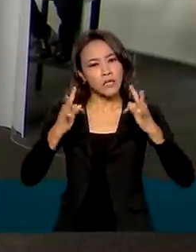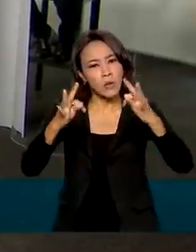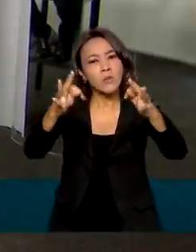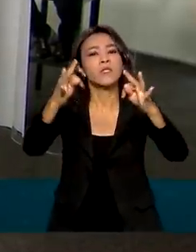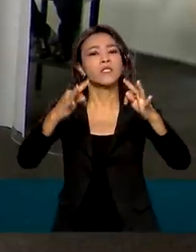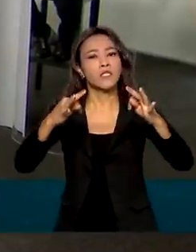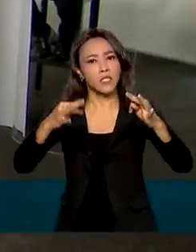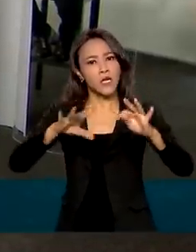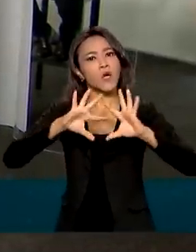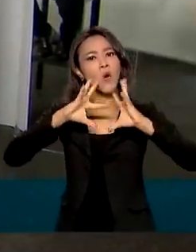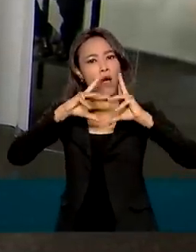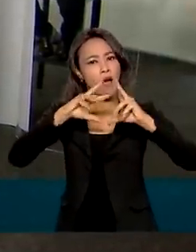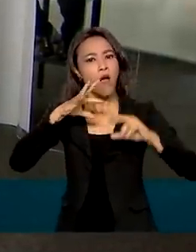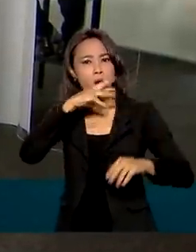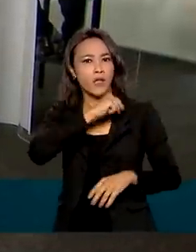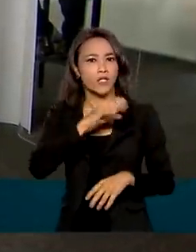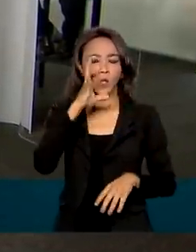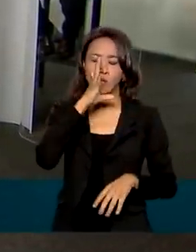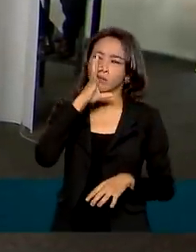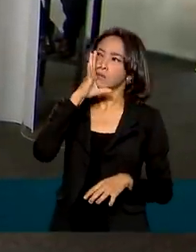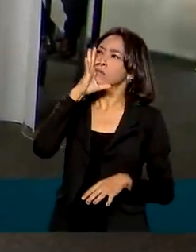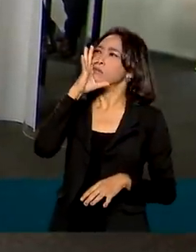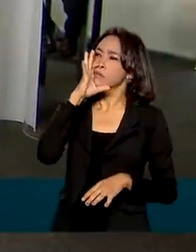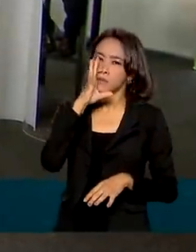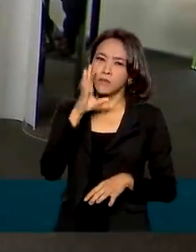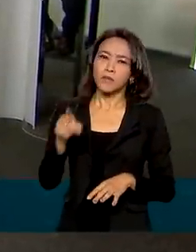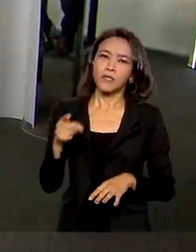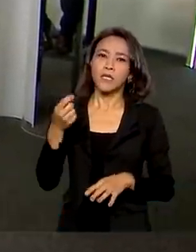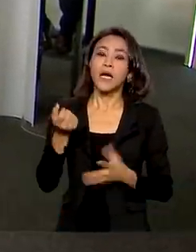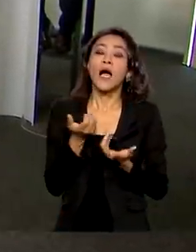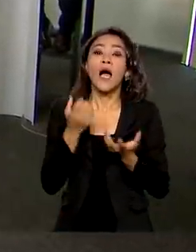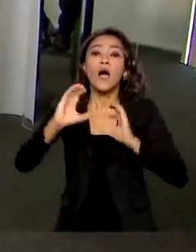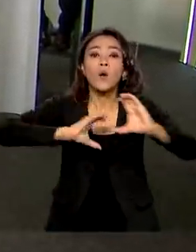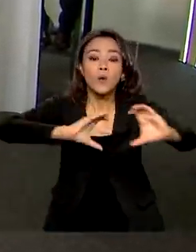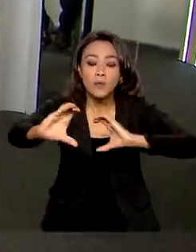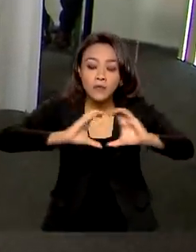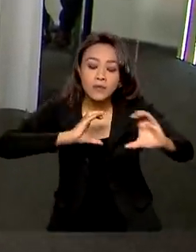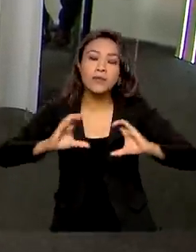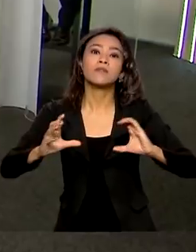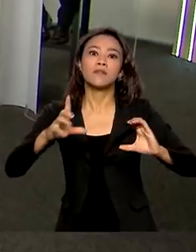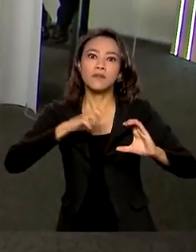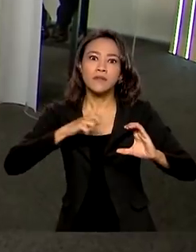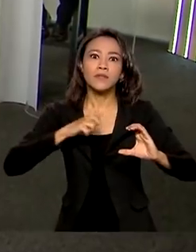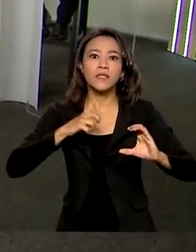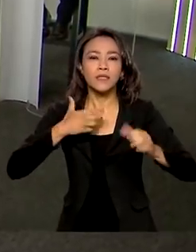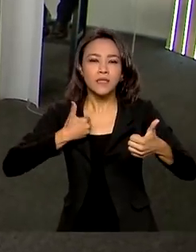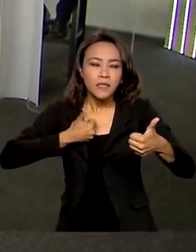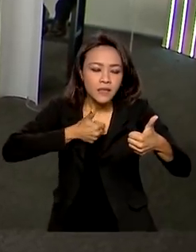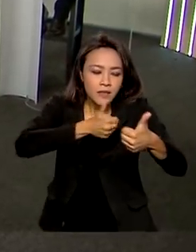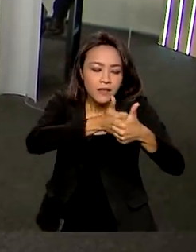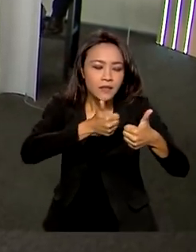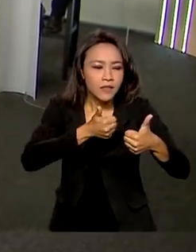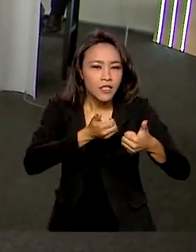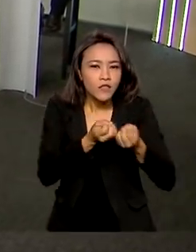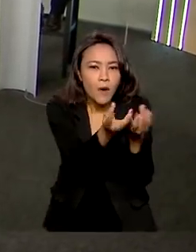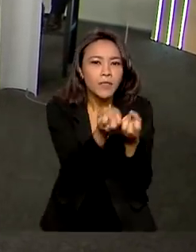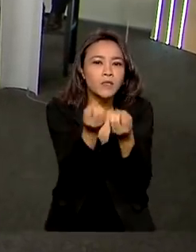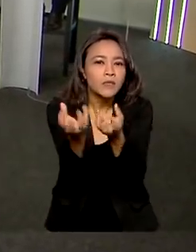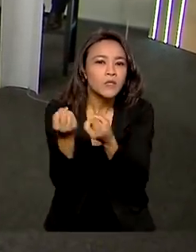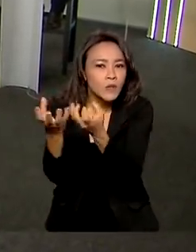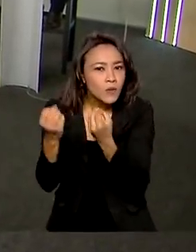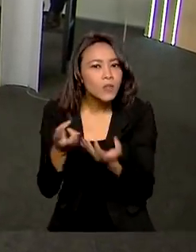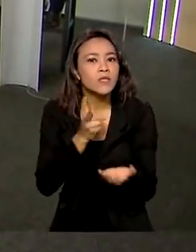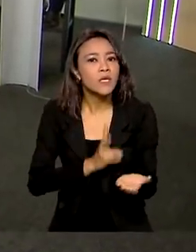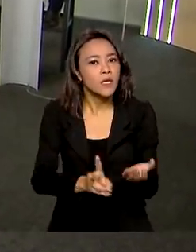telespectadores, no momento, vão reparar que a comunicação tem tentado ser mais próxima, mais amiga, sem perder a